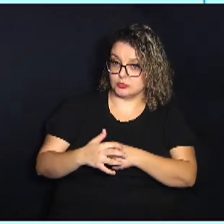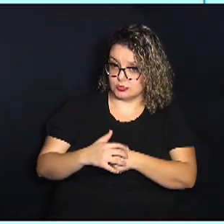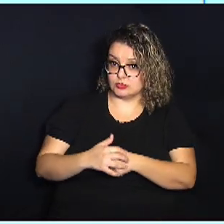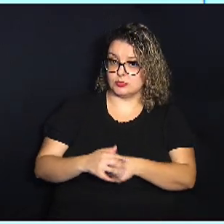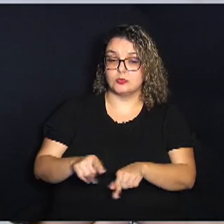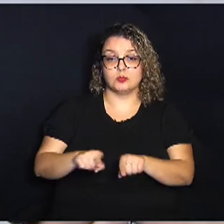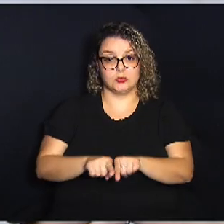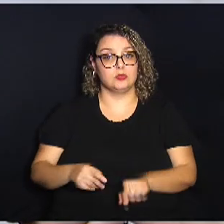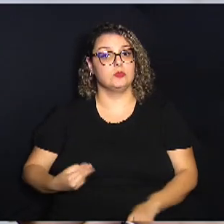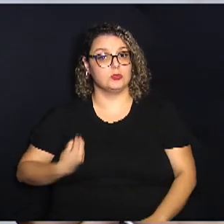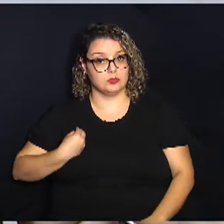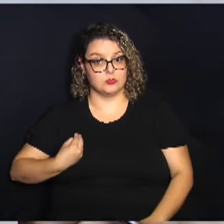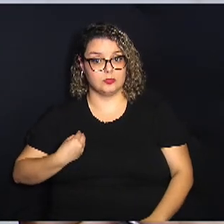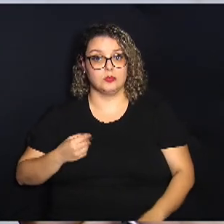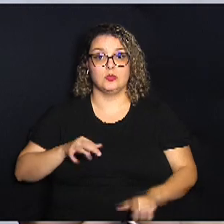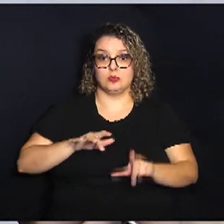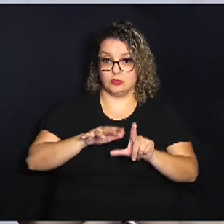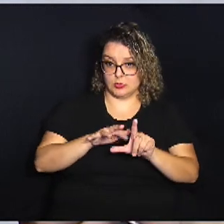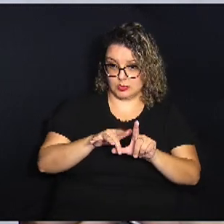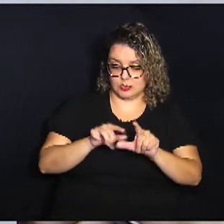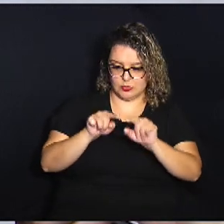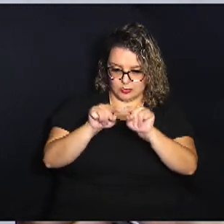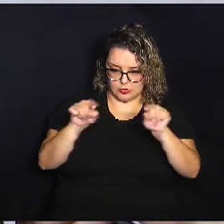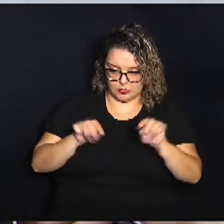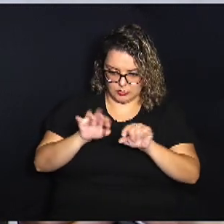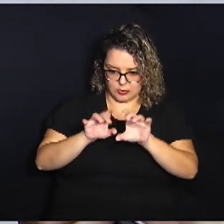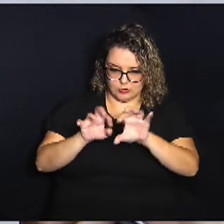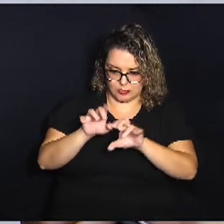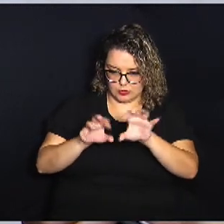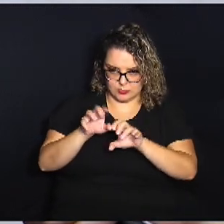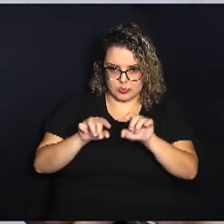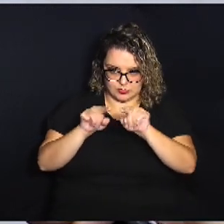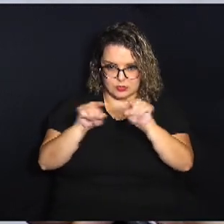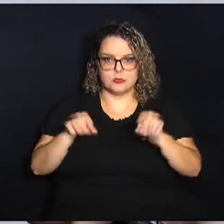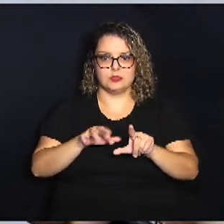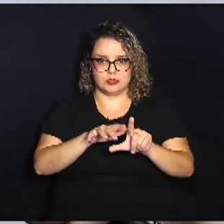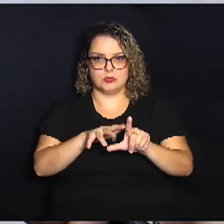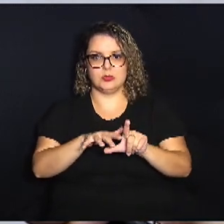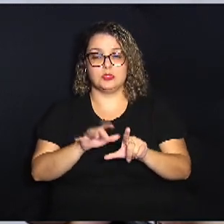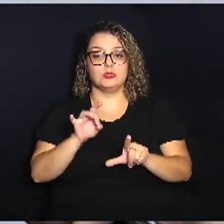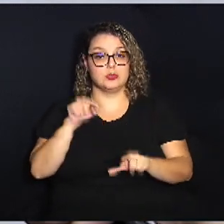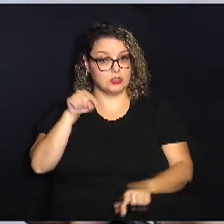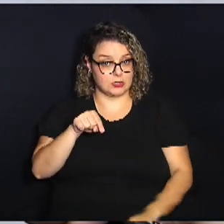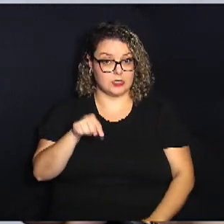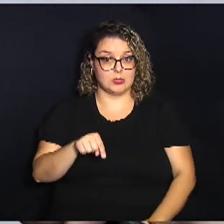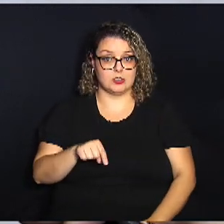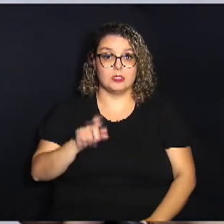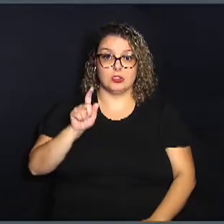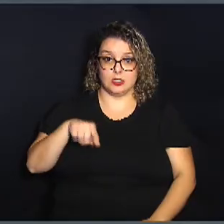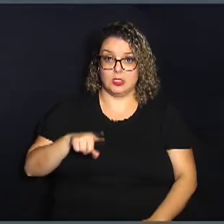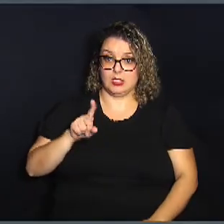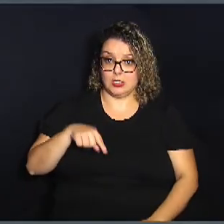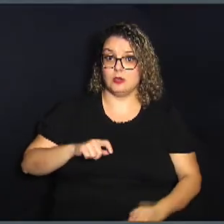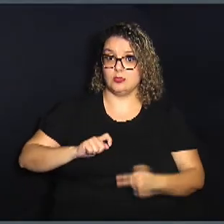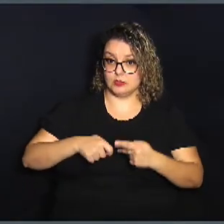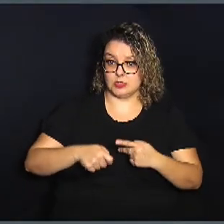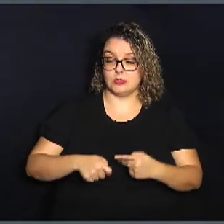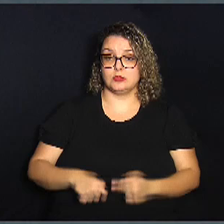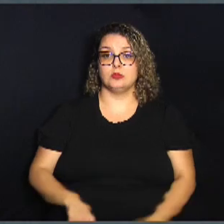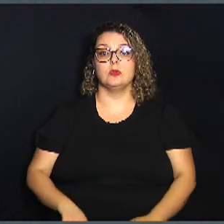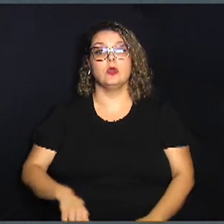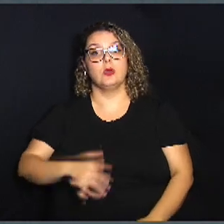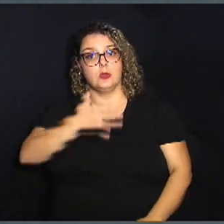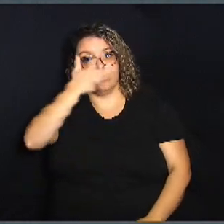presenciais. QR Code, que é aquele quadradinho, cheio de pontinhos, só aquele código que é o pagamento via PICS. O contribuinte